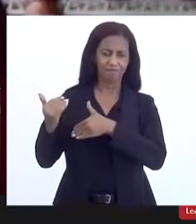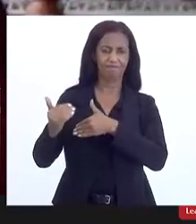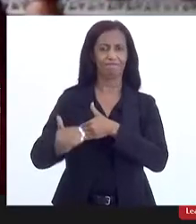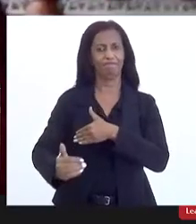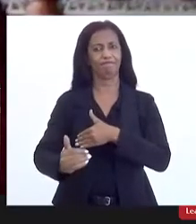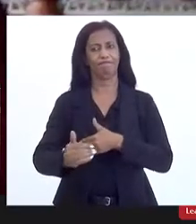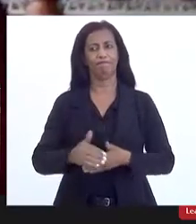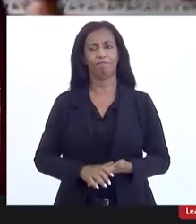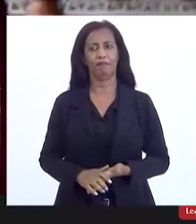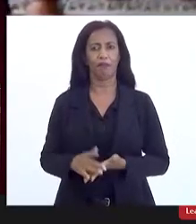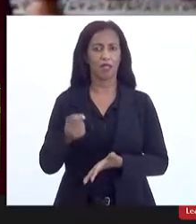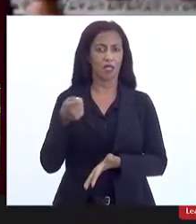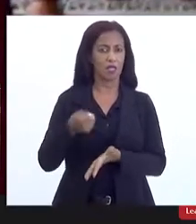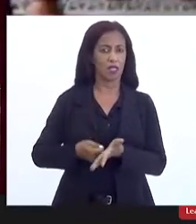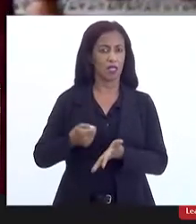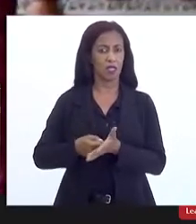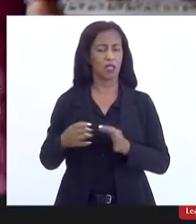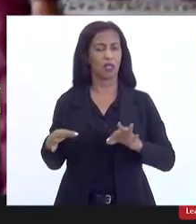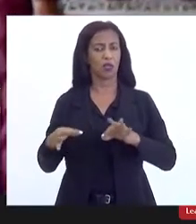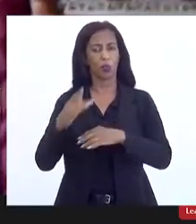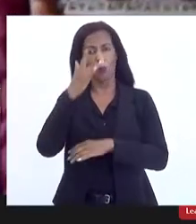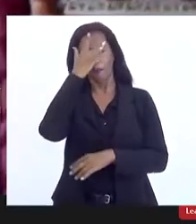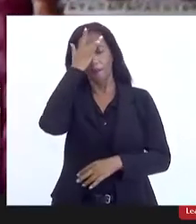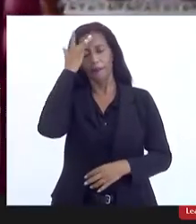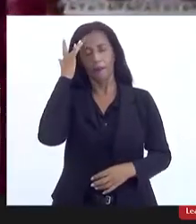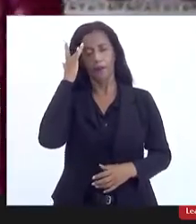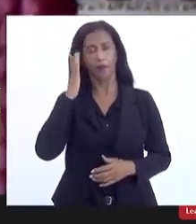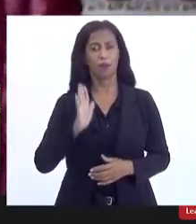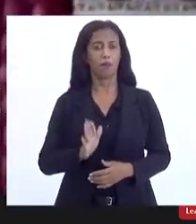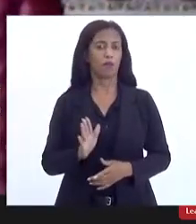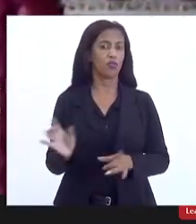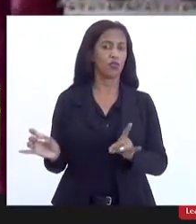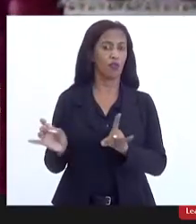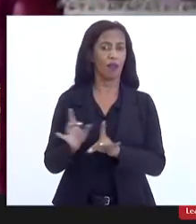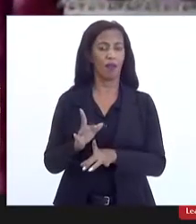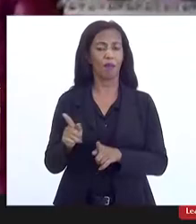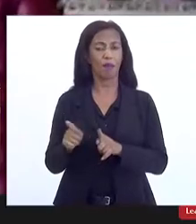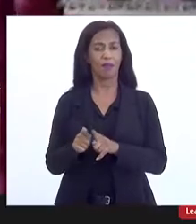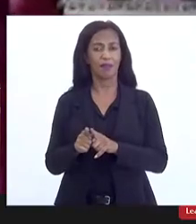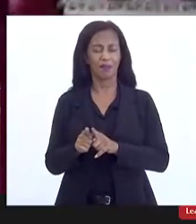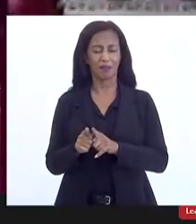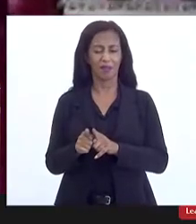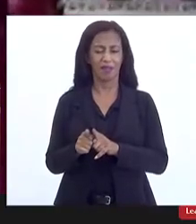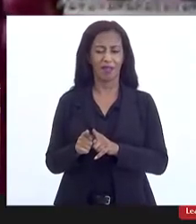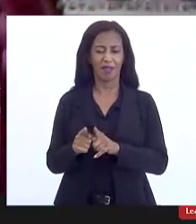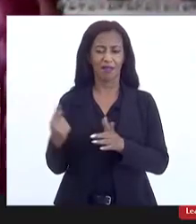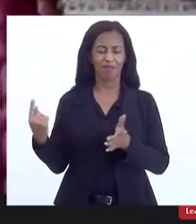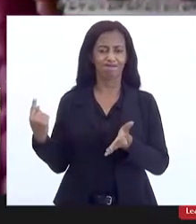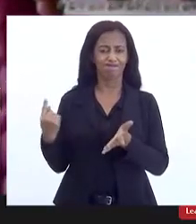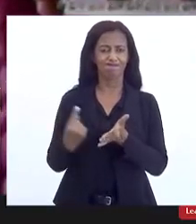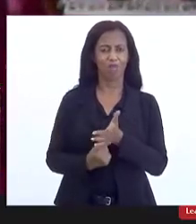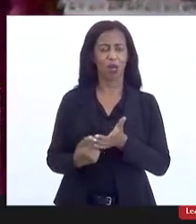a existência de todas as pessoas, mas que acaba impactando negativamente,